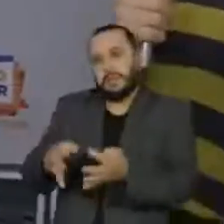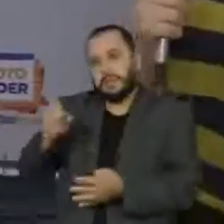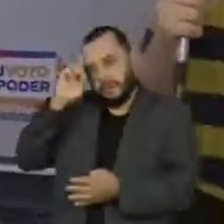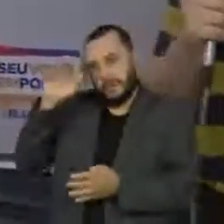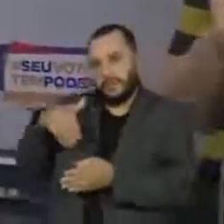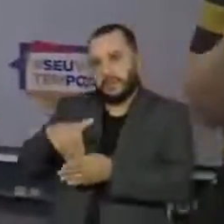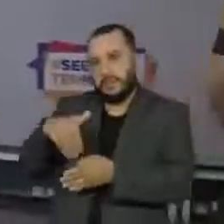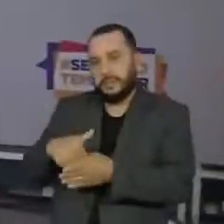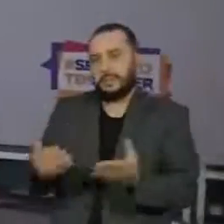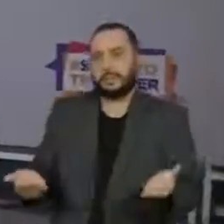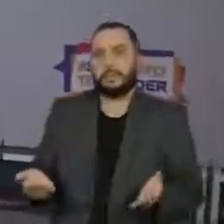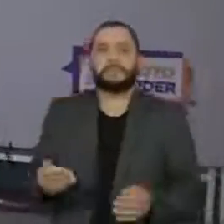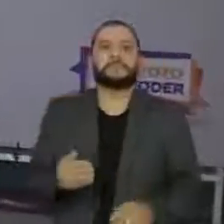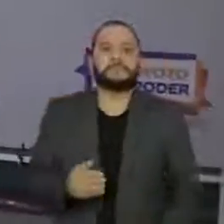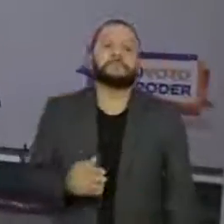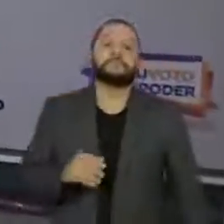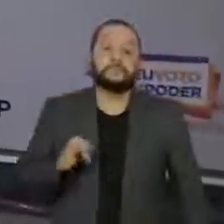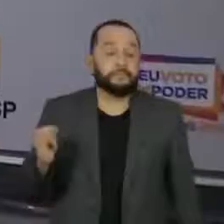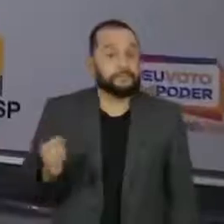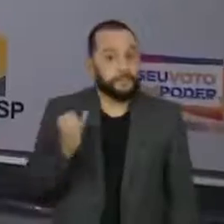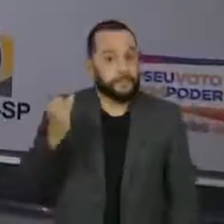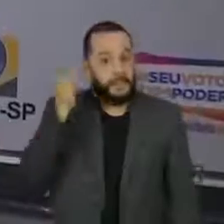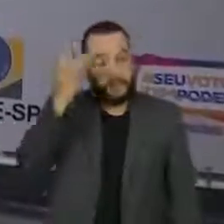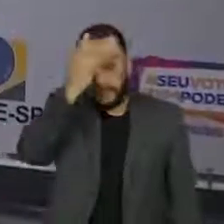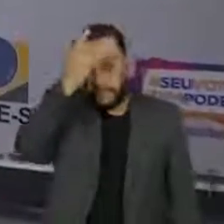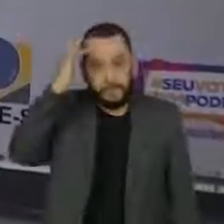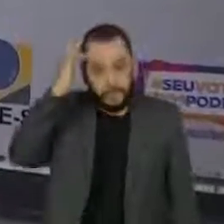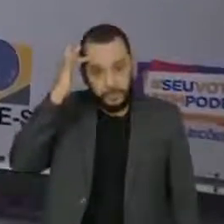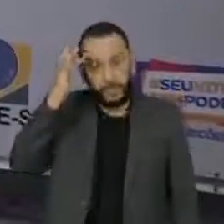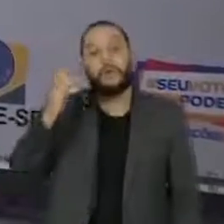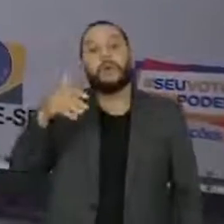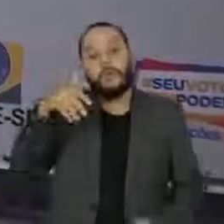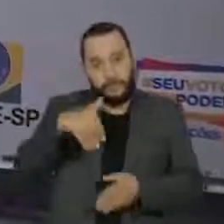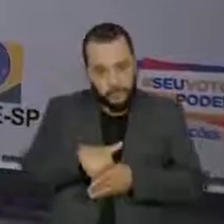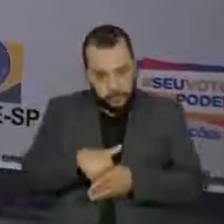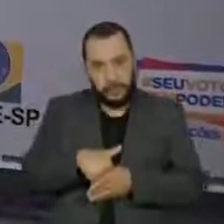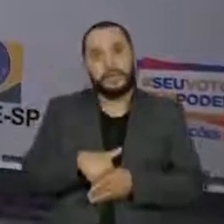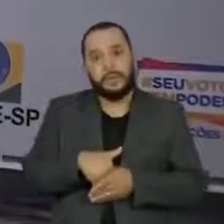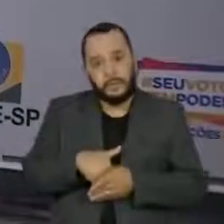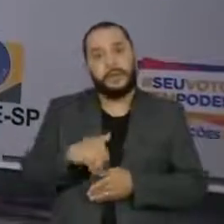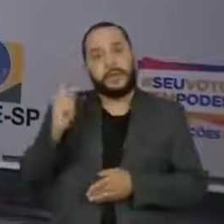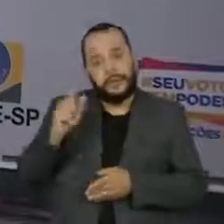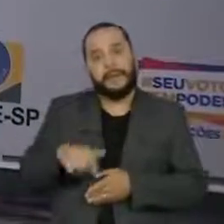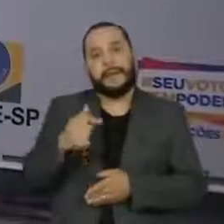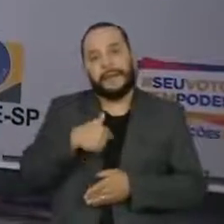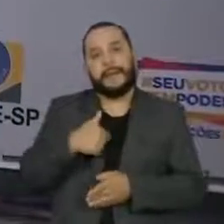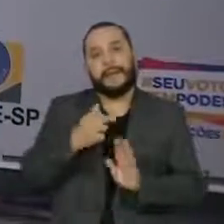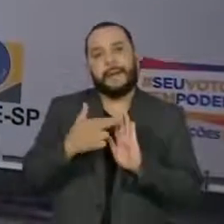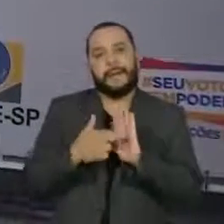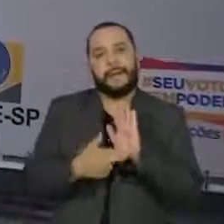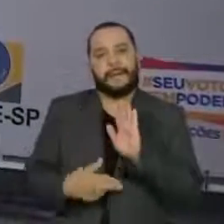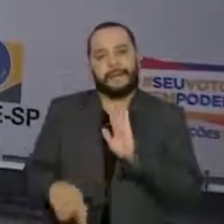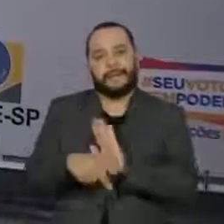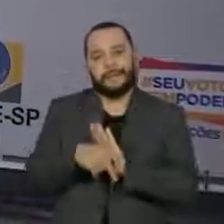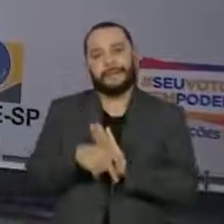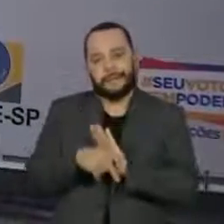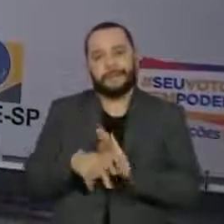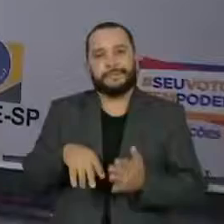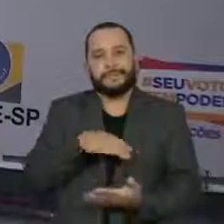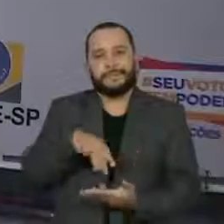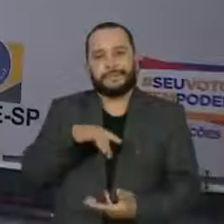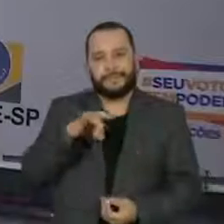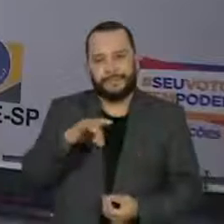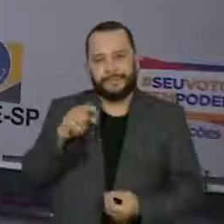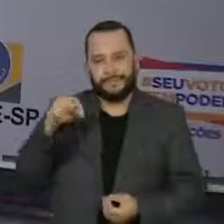lembrando que é muito importante que as pessoas votem. Faz parte do nosso sistema democrático. No